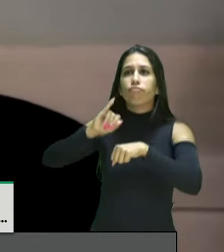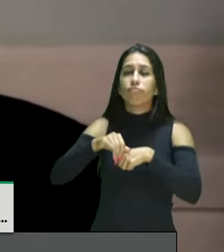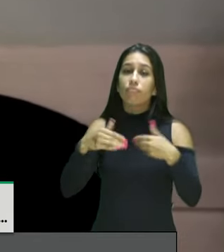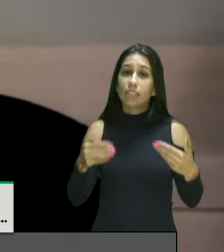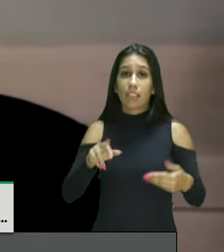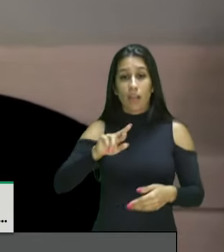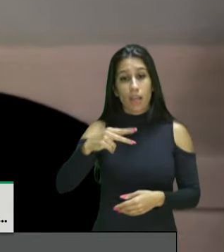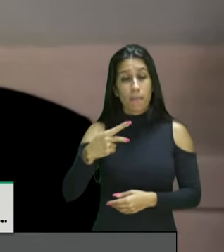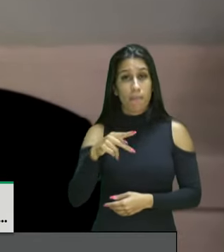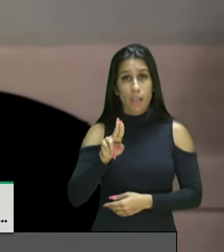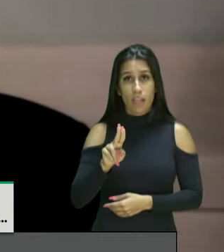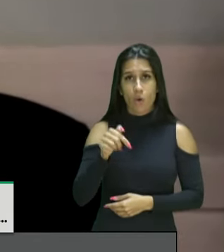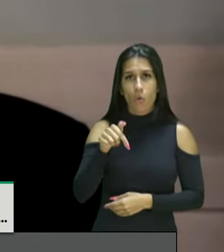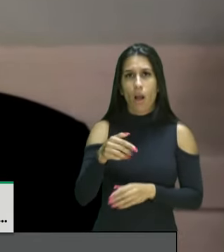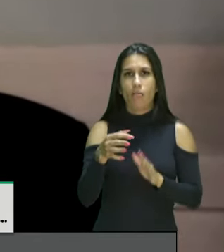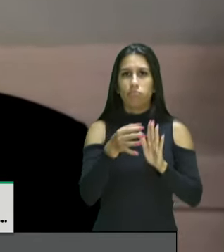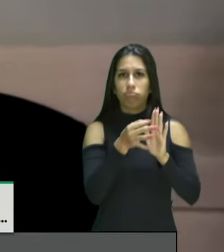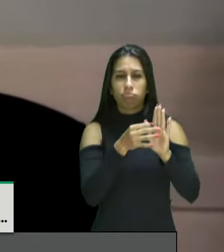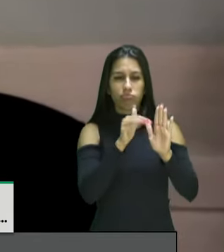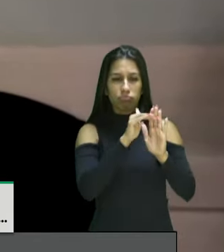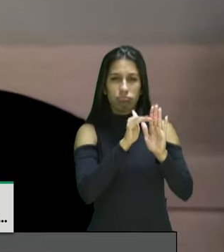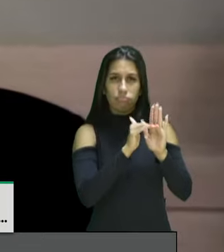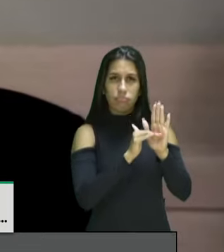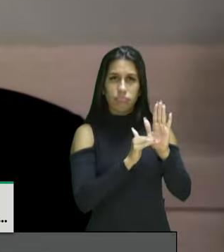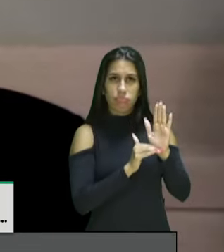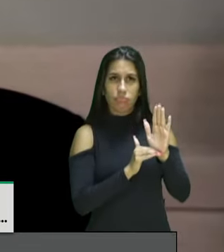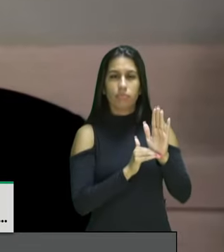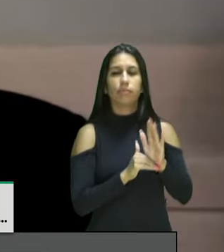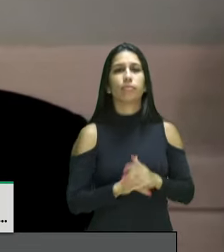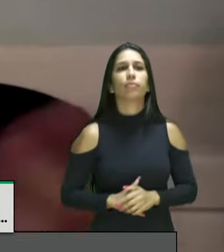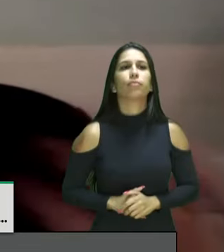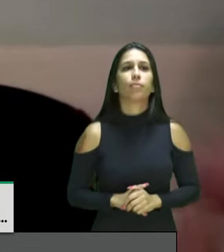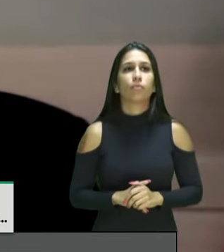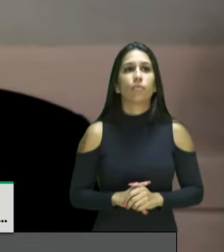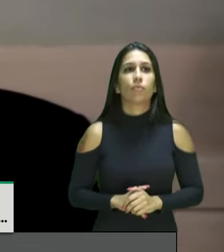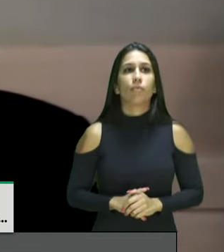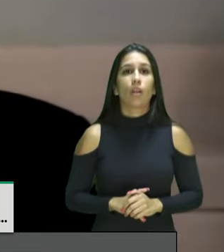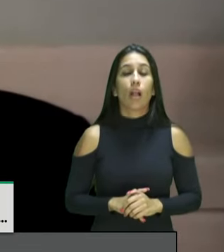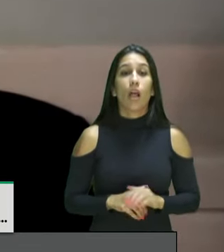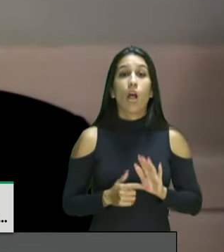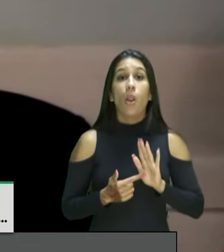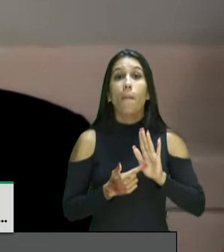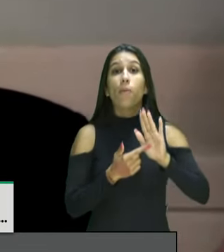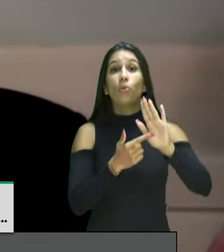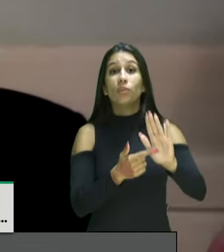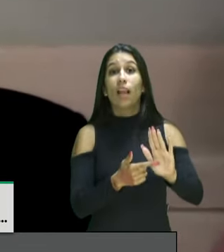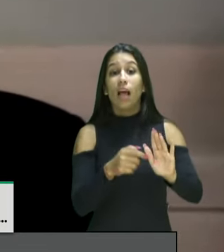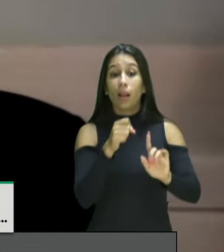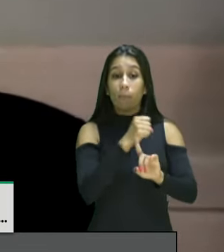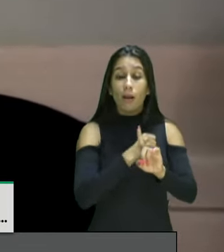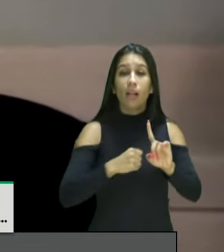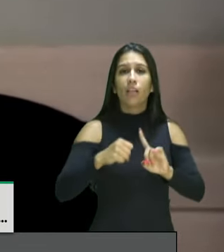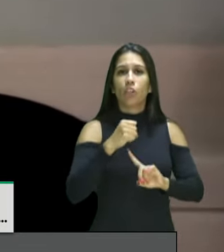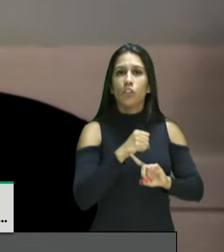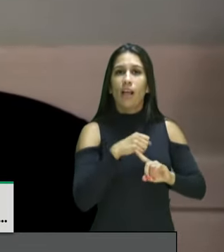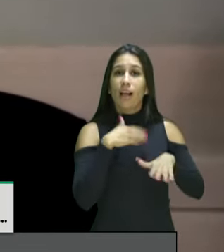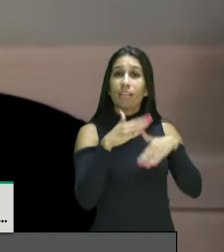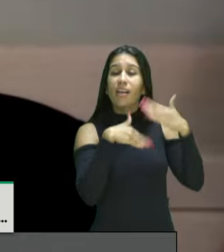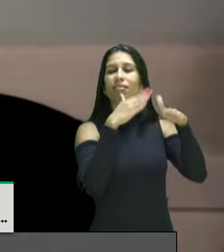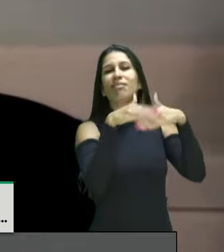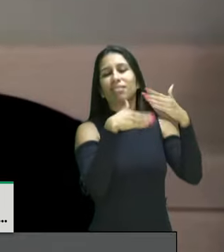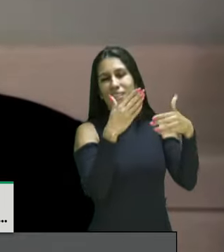exercício de mostrar para a sociedade internacional os avanços